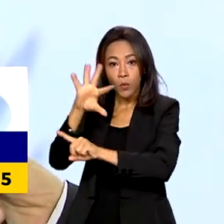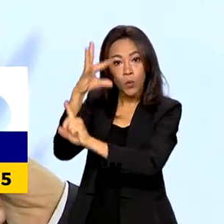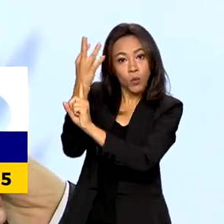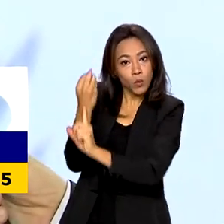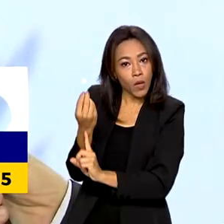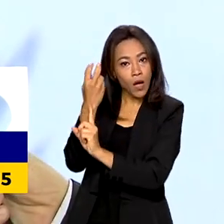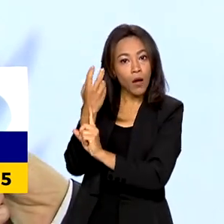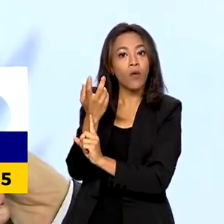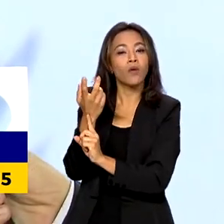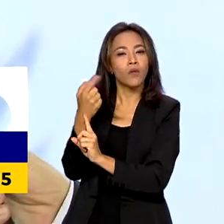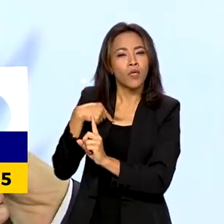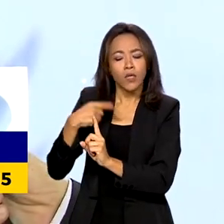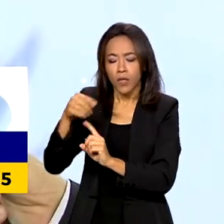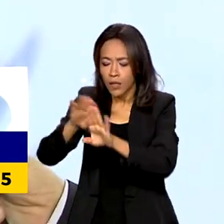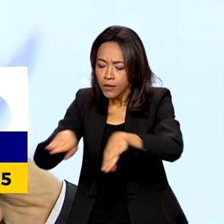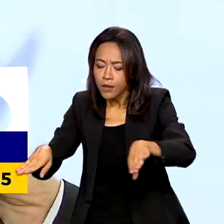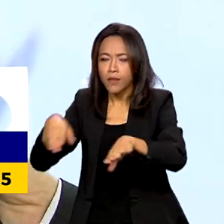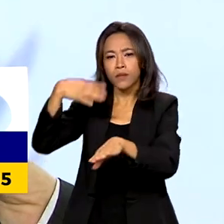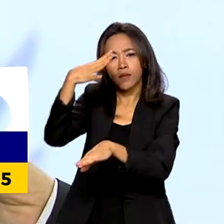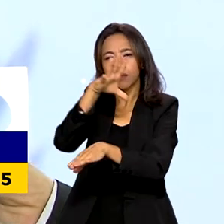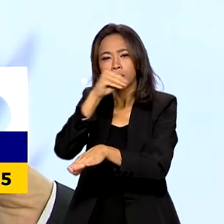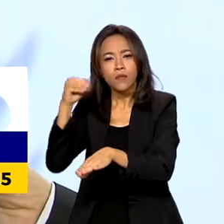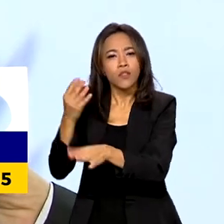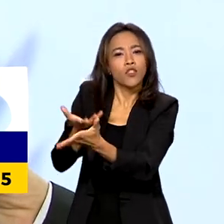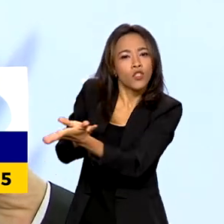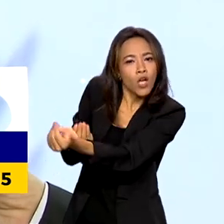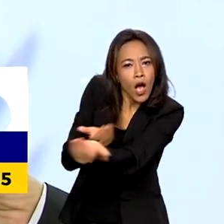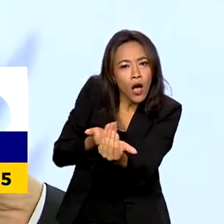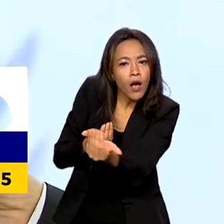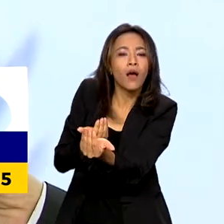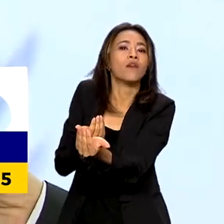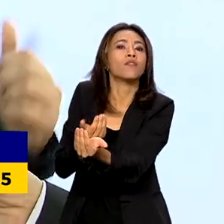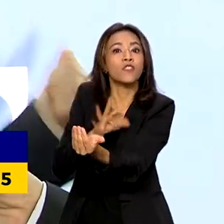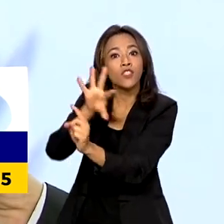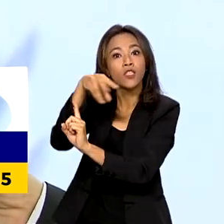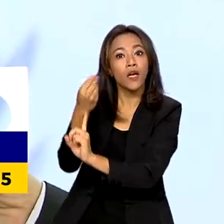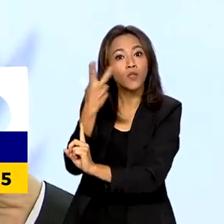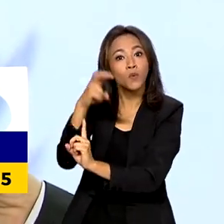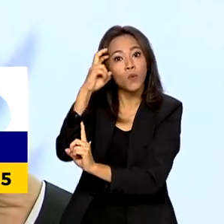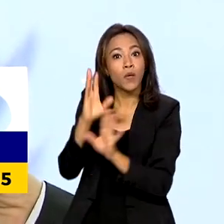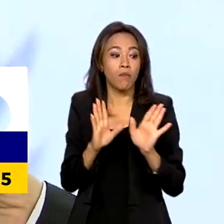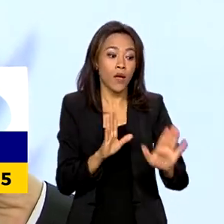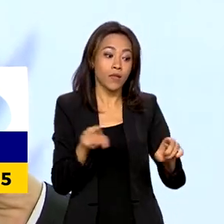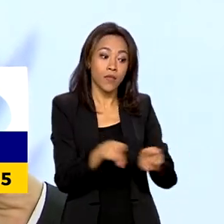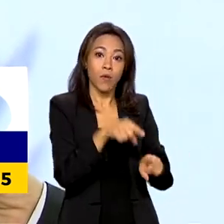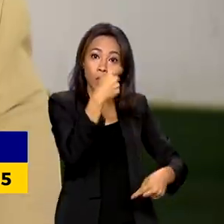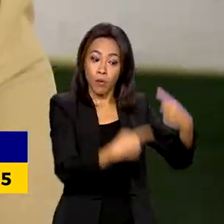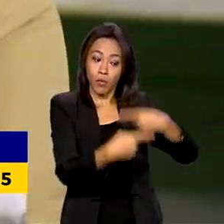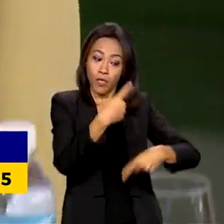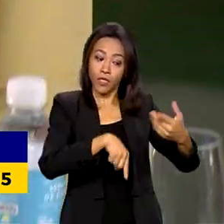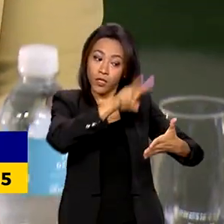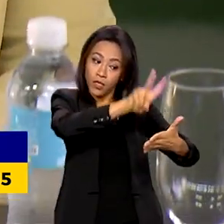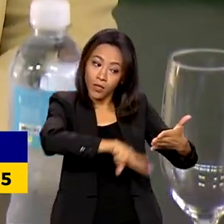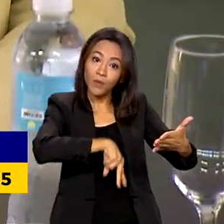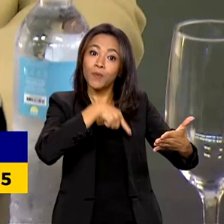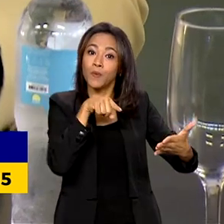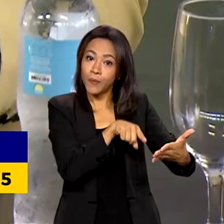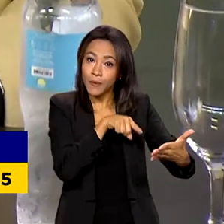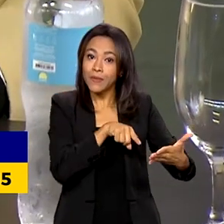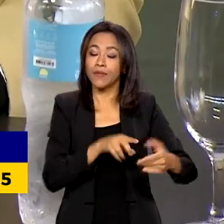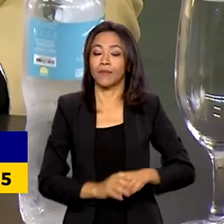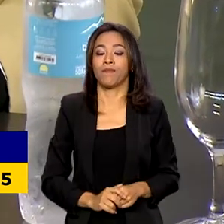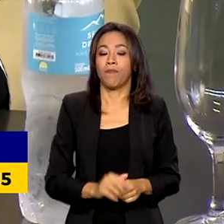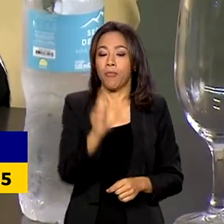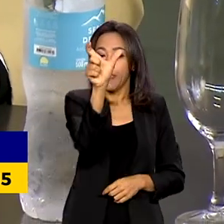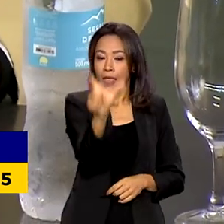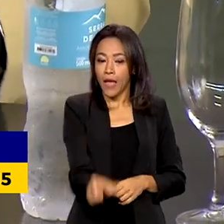da ampliação dos repertórios das crianças e jovens de artes e cultura, mas também de uma política nacional de livro e leitura. A ministra Margarete Menezes